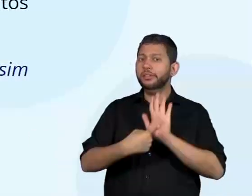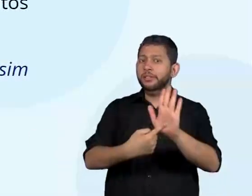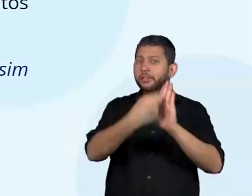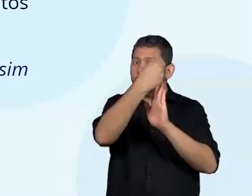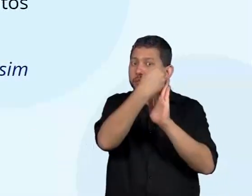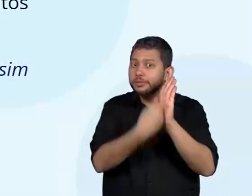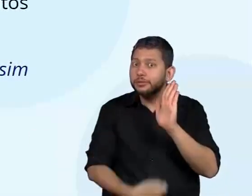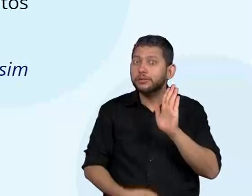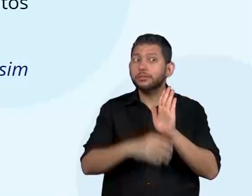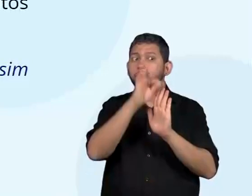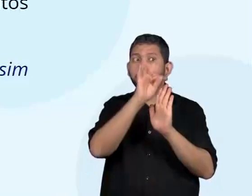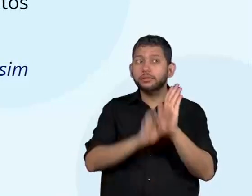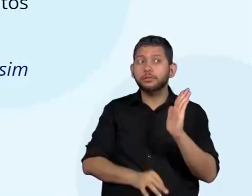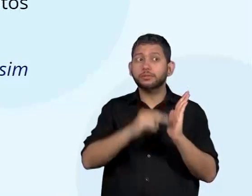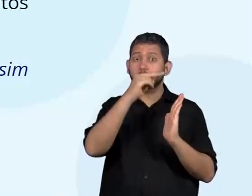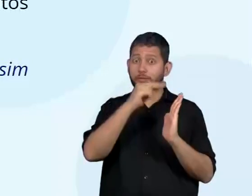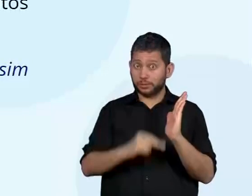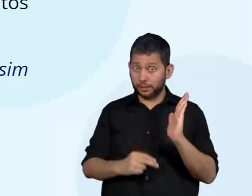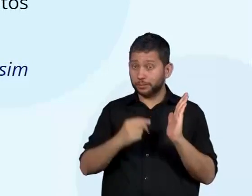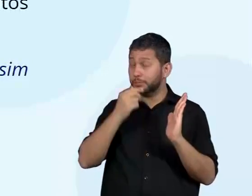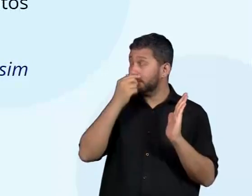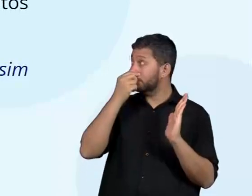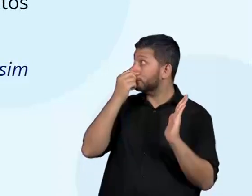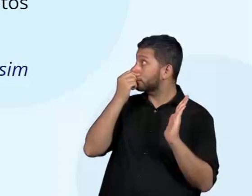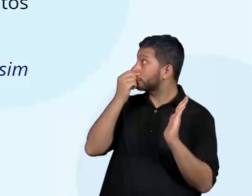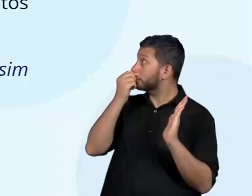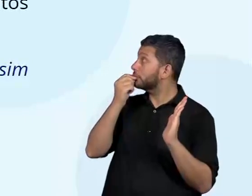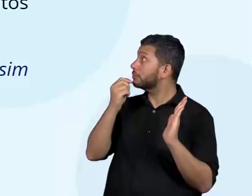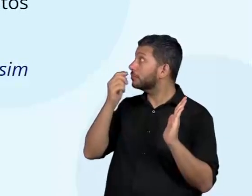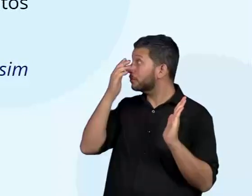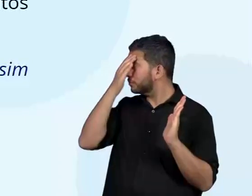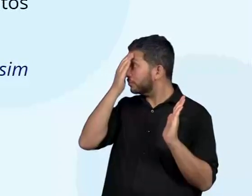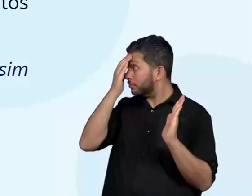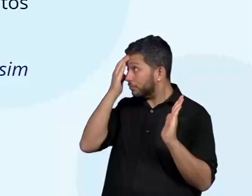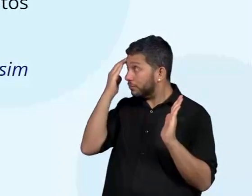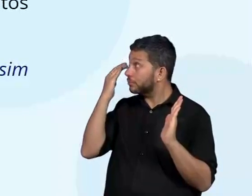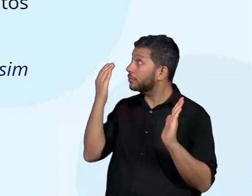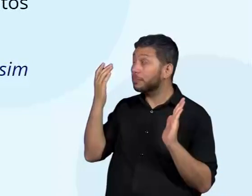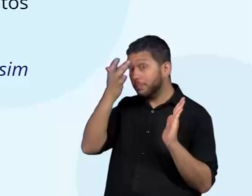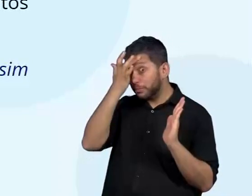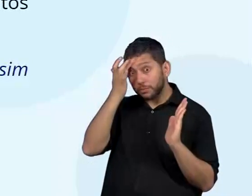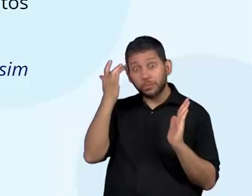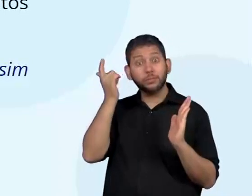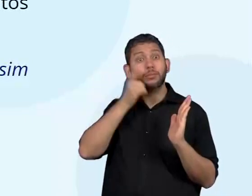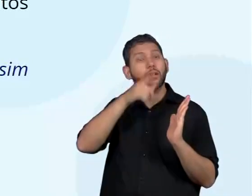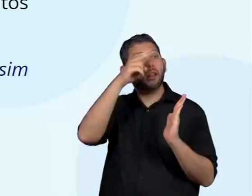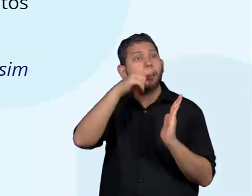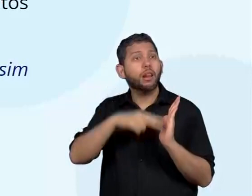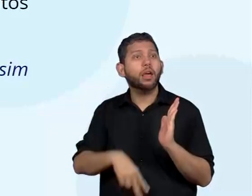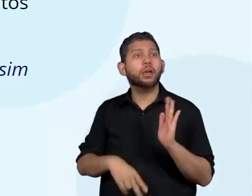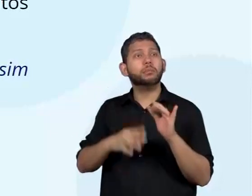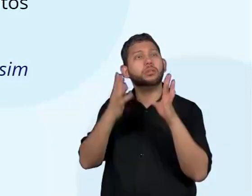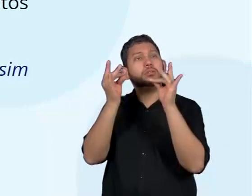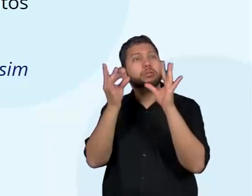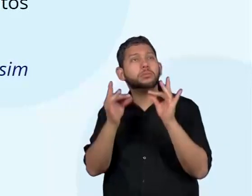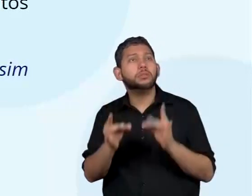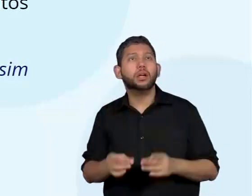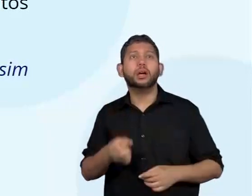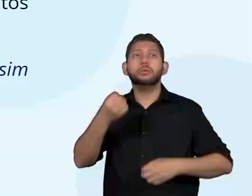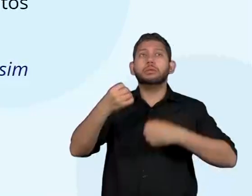aqui, isso aqui é de propósito, tá? Para os professores se aprofundarem com vocês, em tudo o que nós veremos